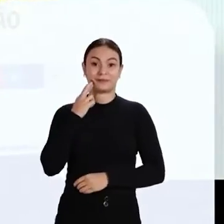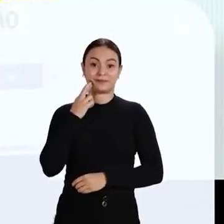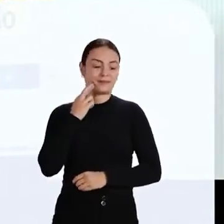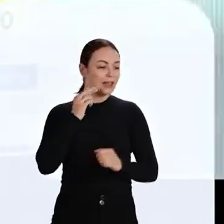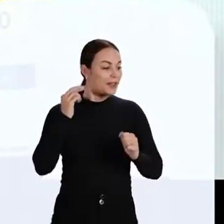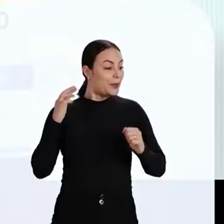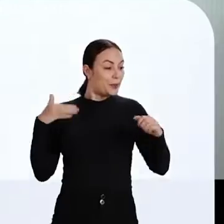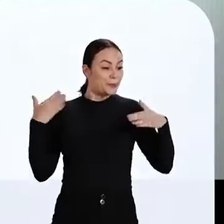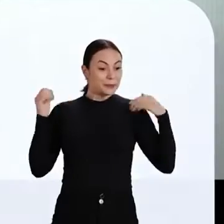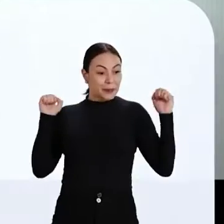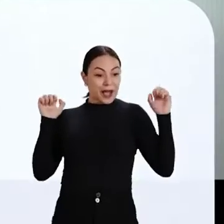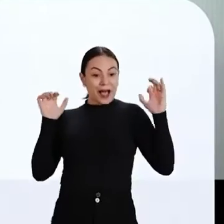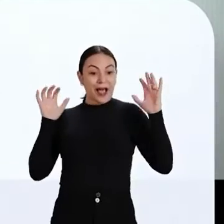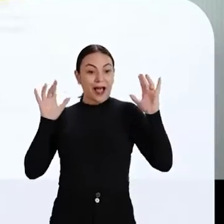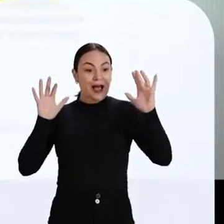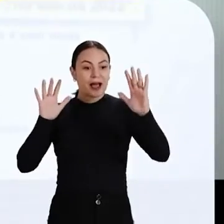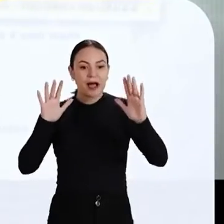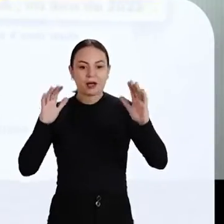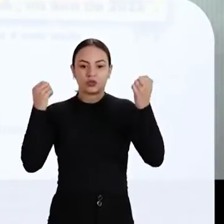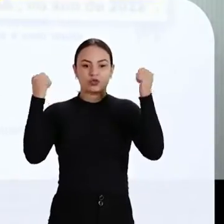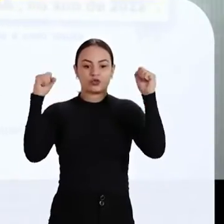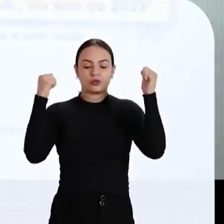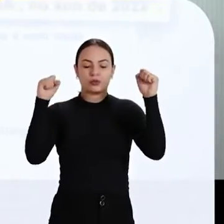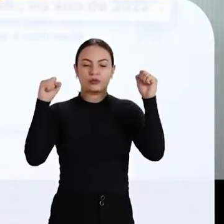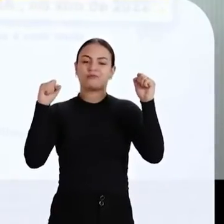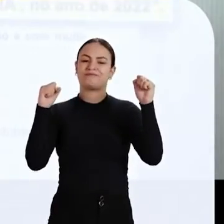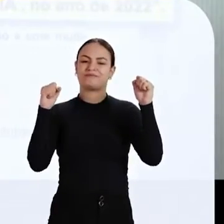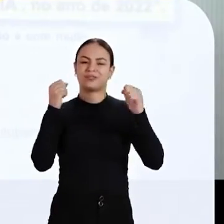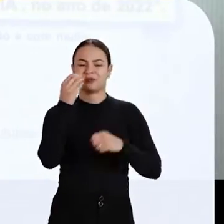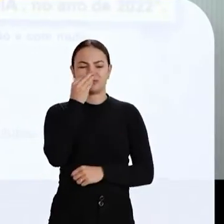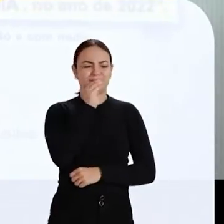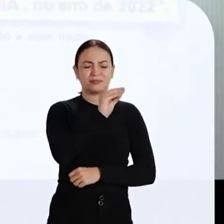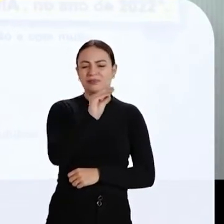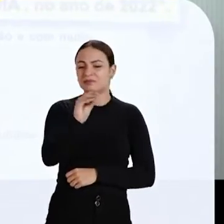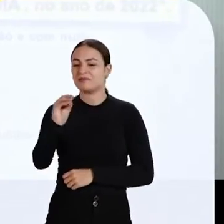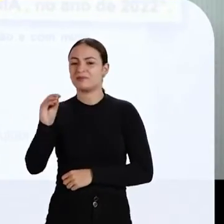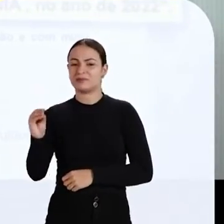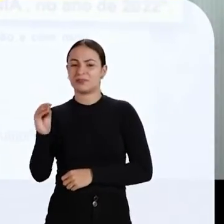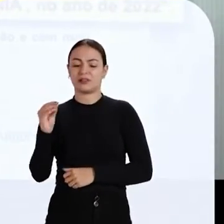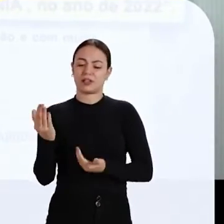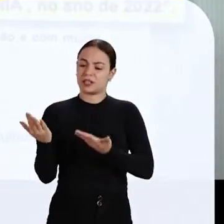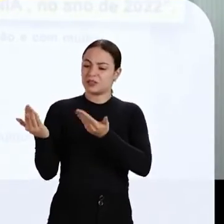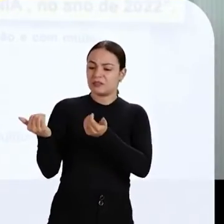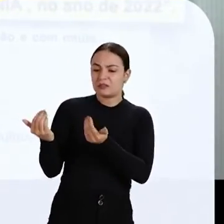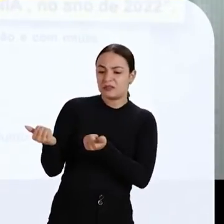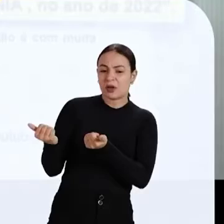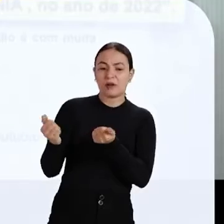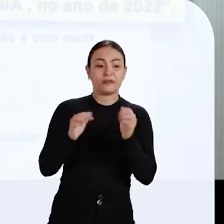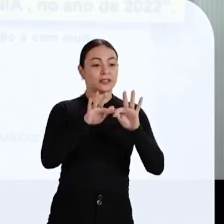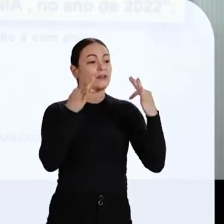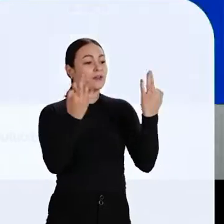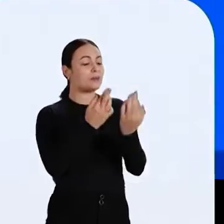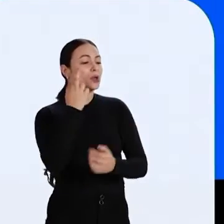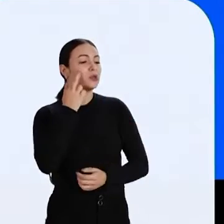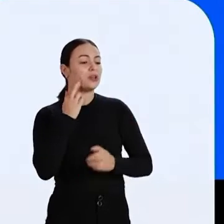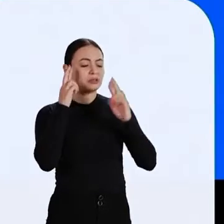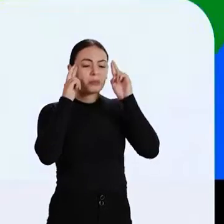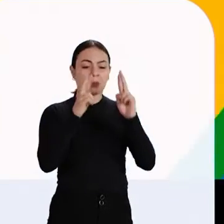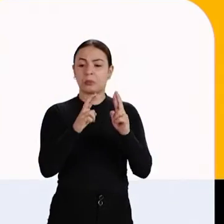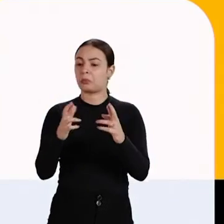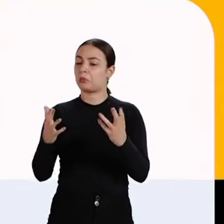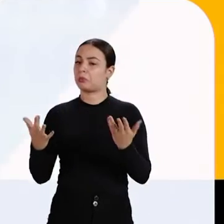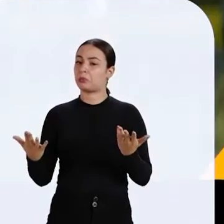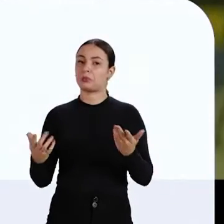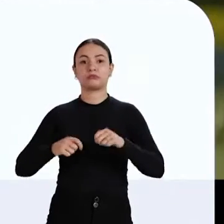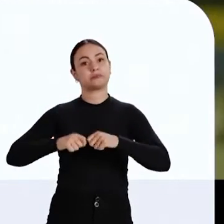jovens de todos os municípios. Mais do que descaso com o esporte, desrespeito à juventude e às famílias rondonienses. Com